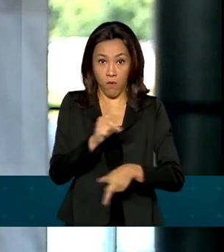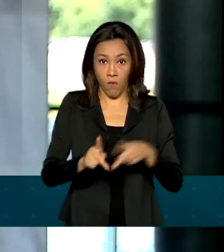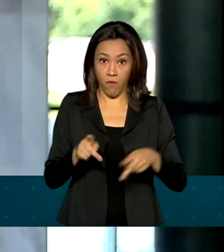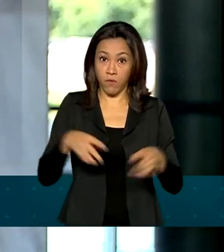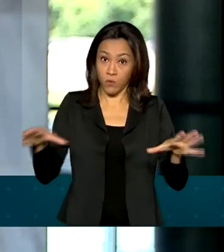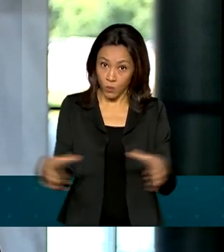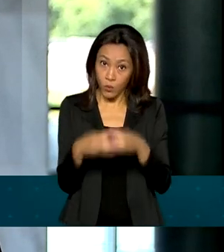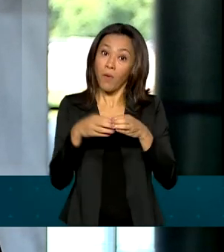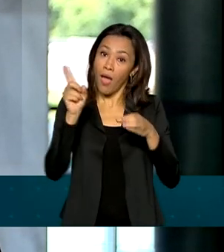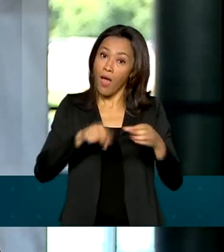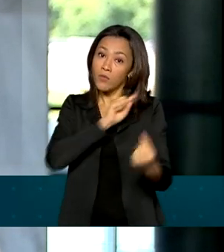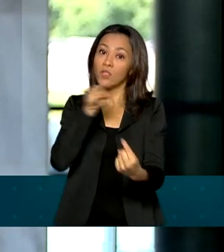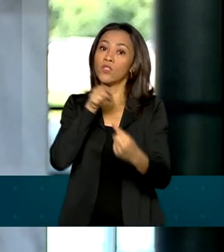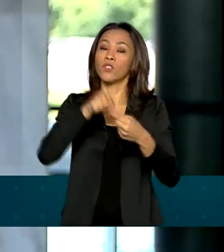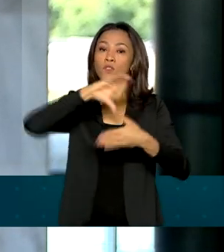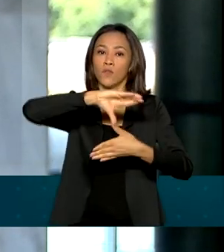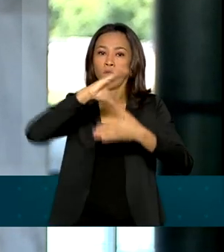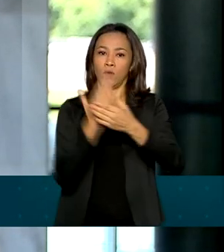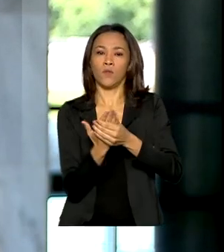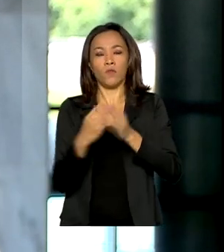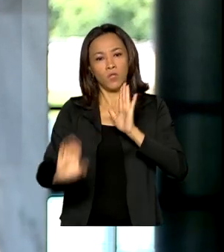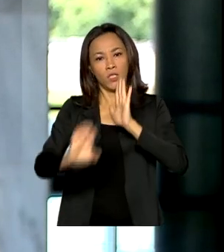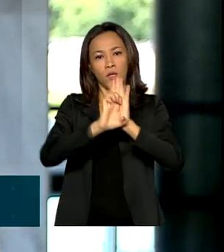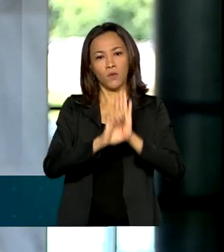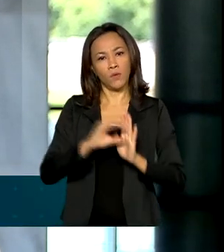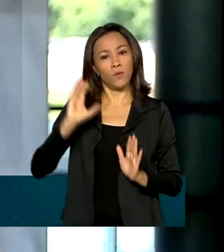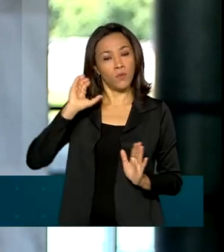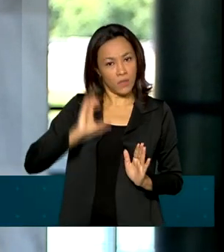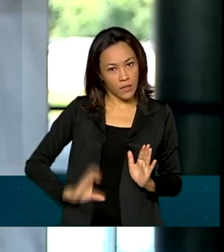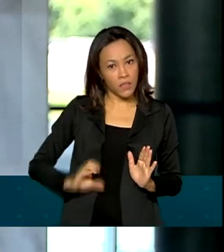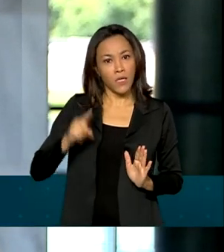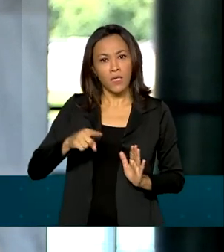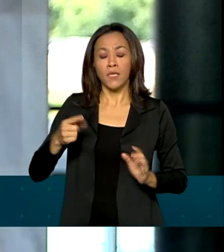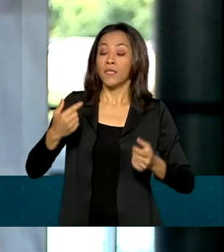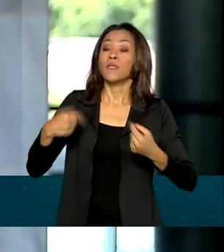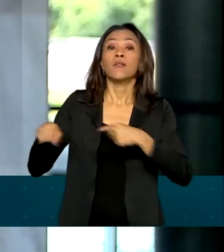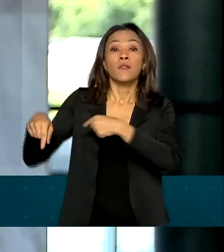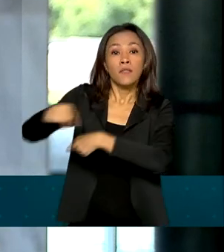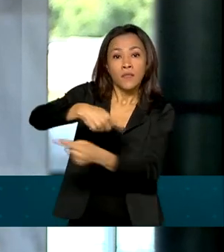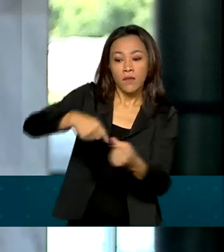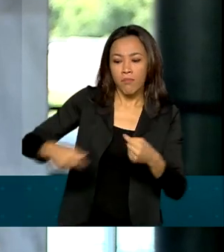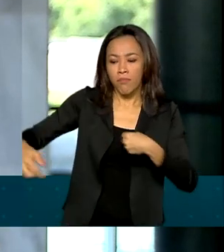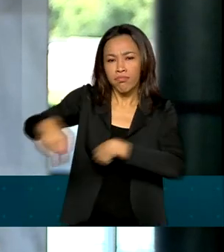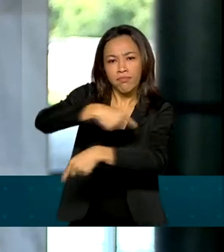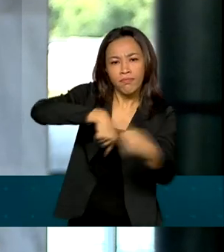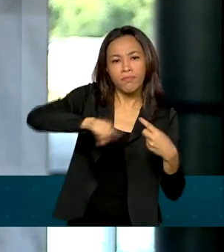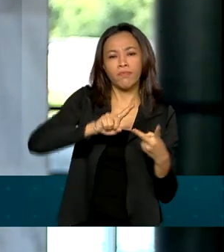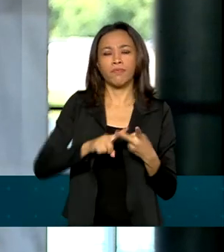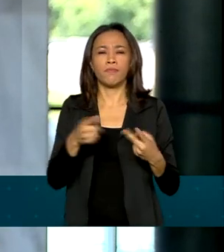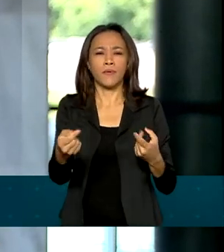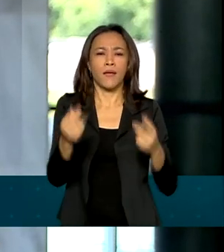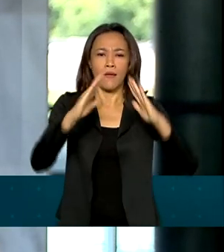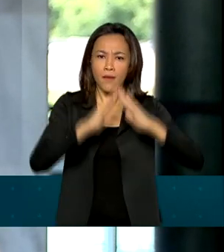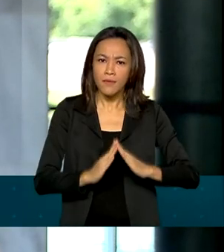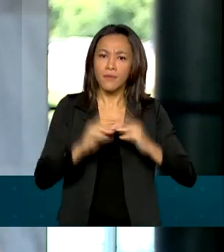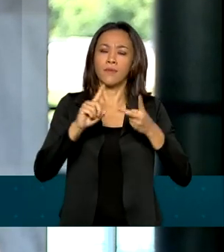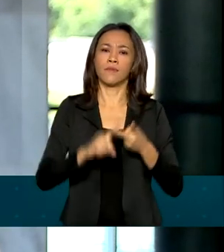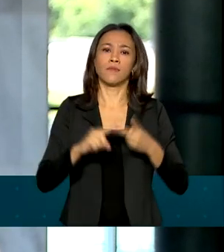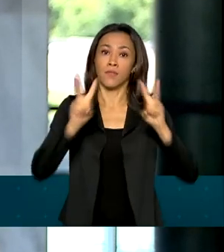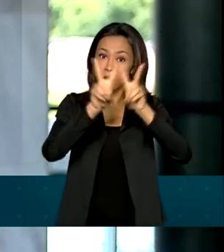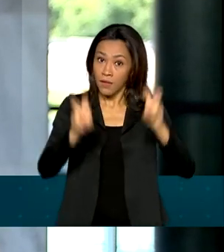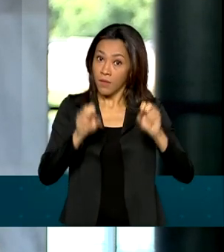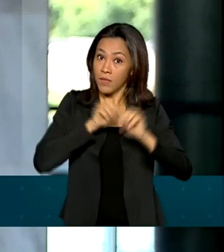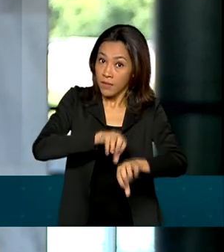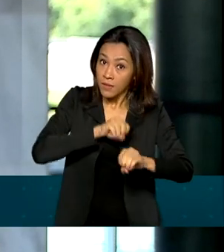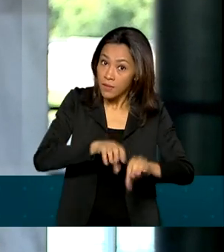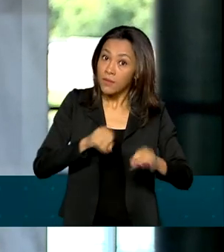Cidadania do Mercosul, que trata de assuntos como circulação, residência, cooperação, emprego e educação. Temas